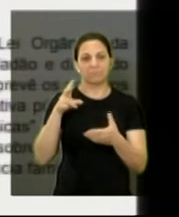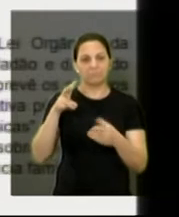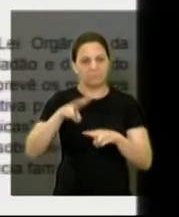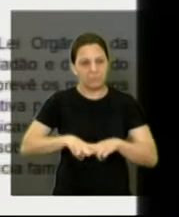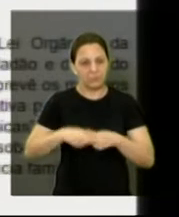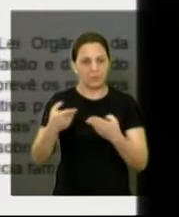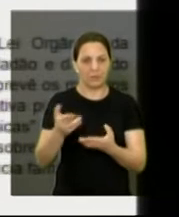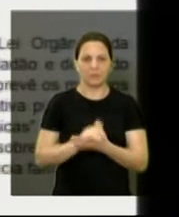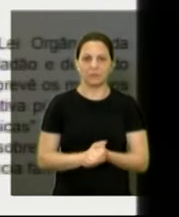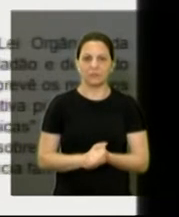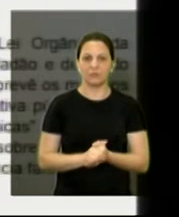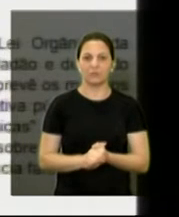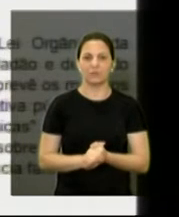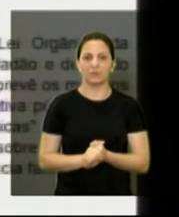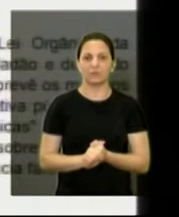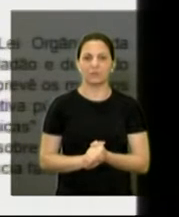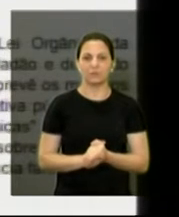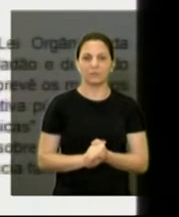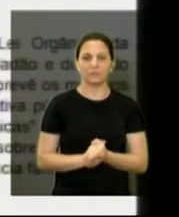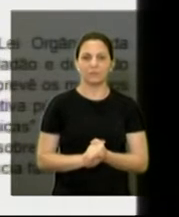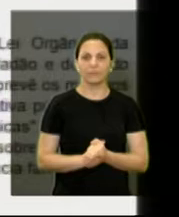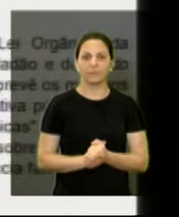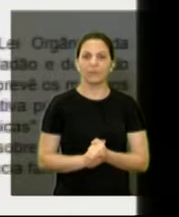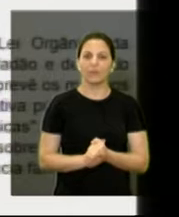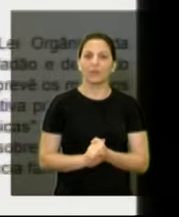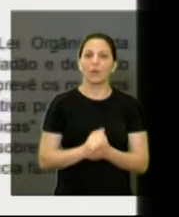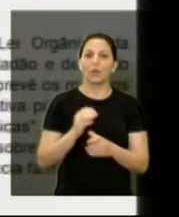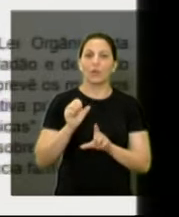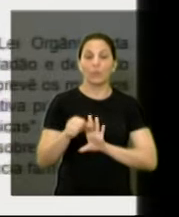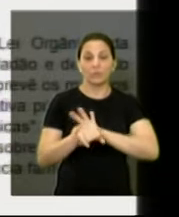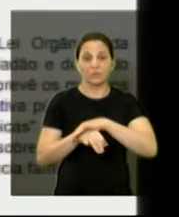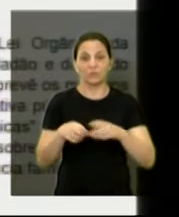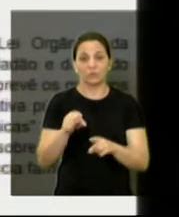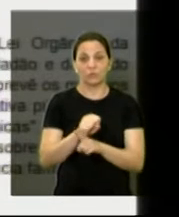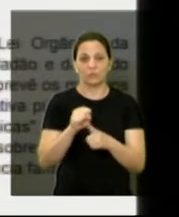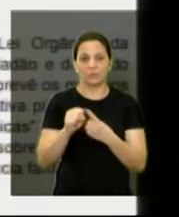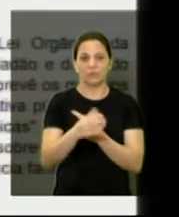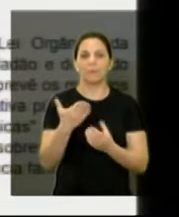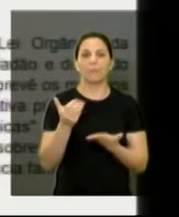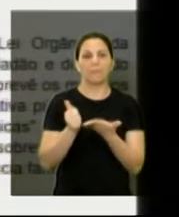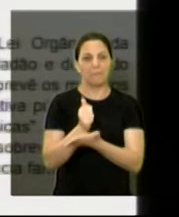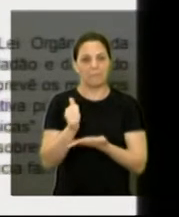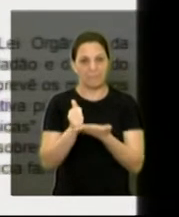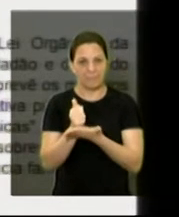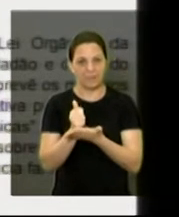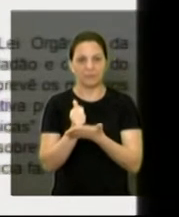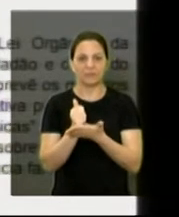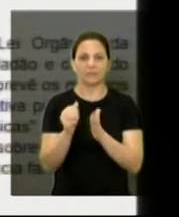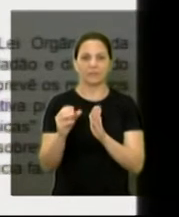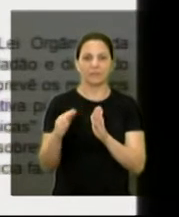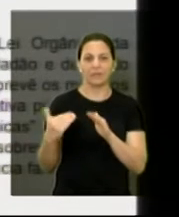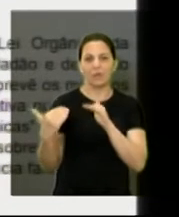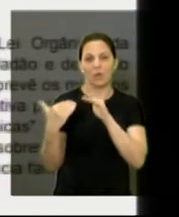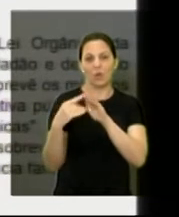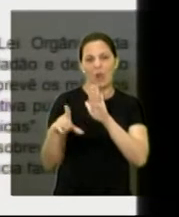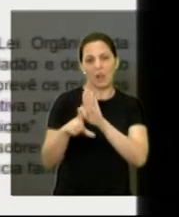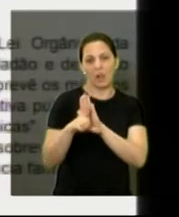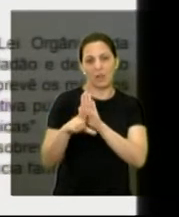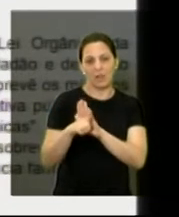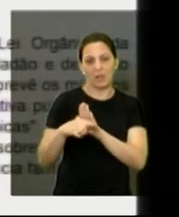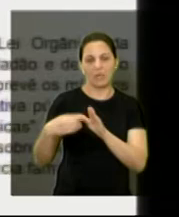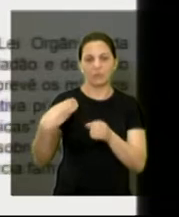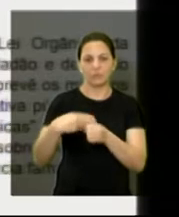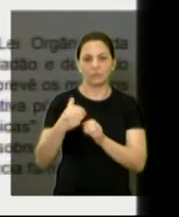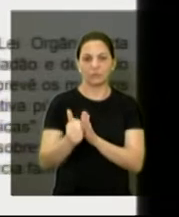Fundo Municipal de Assistência Social, Programa de Proteção Social Básica. De acordo com o artigo 1º da Lei Orgânica da Assistência